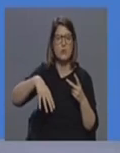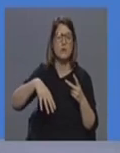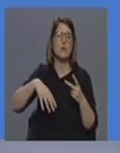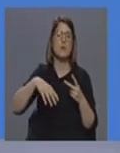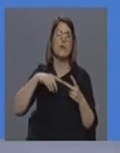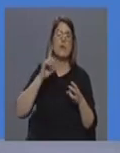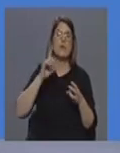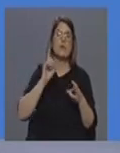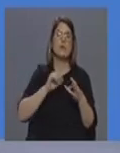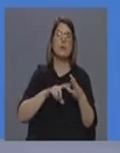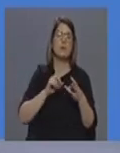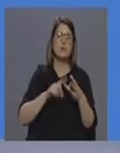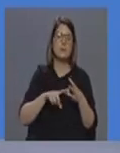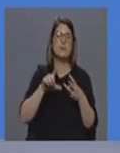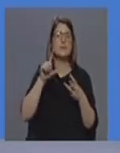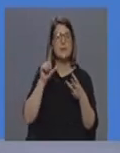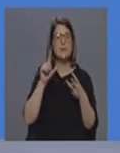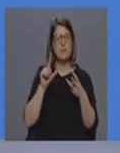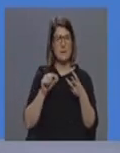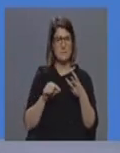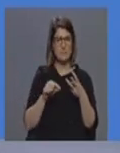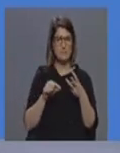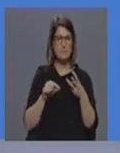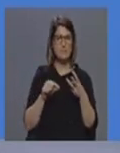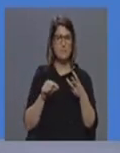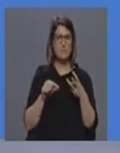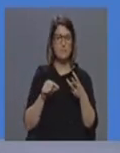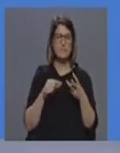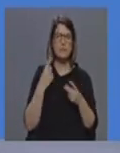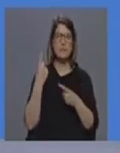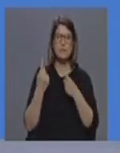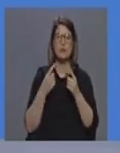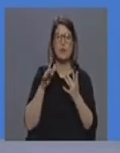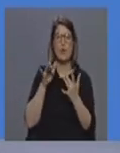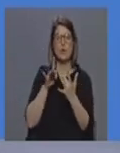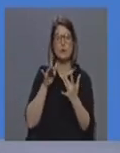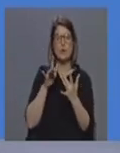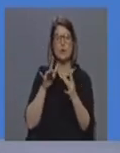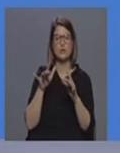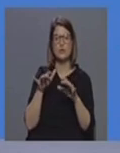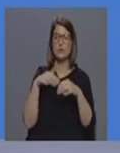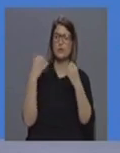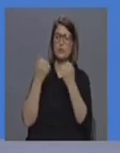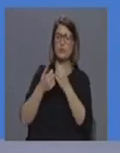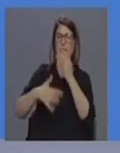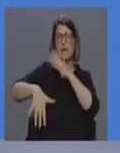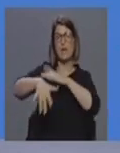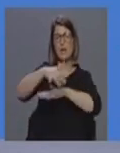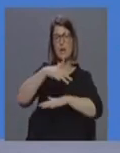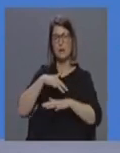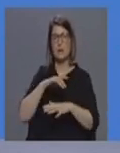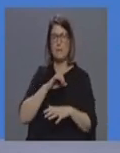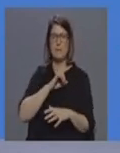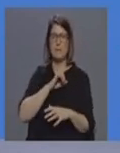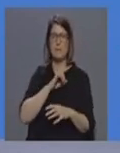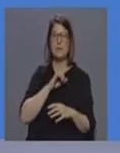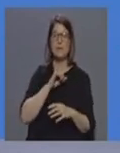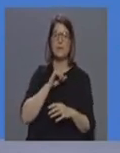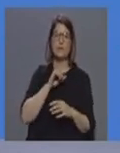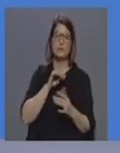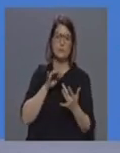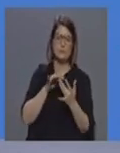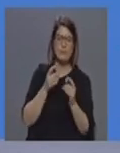de evitar alguns contactos sociais íntimos e proteger-se